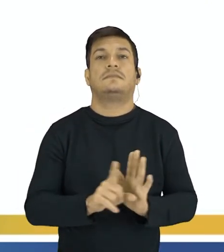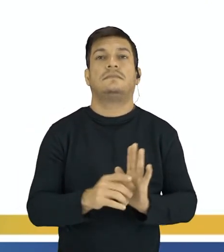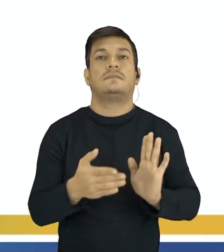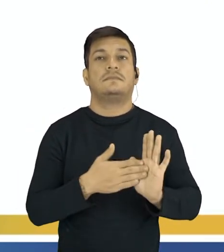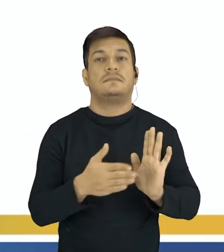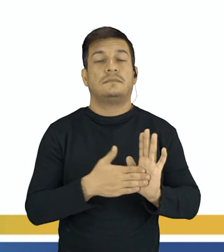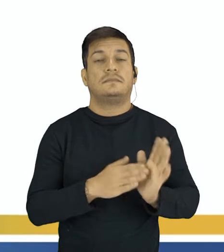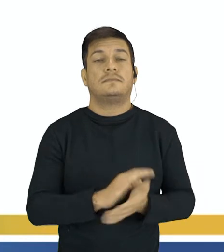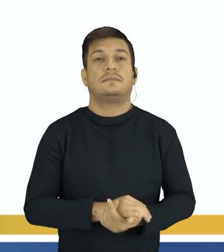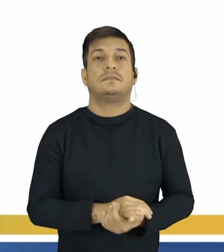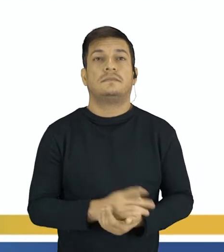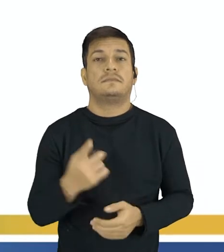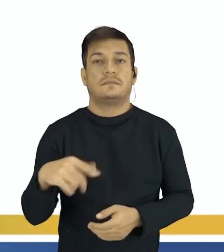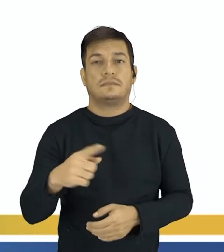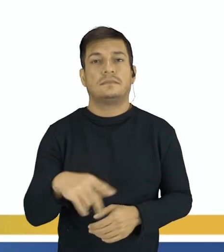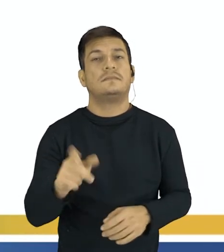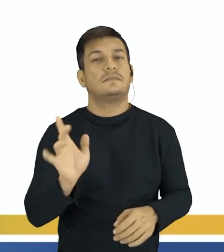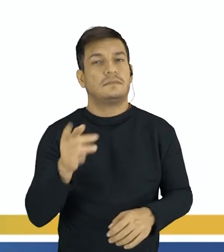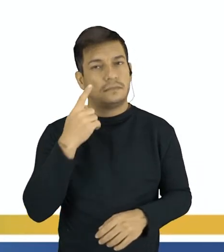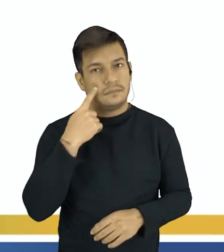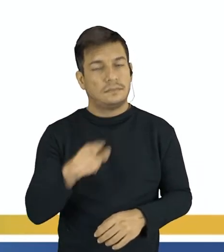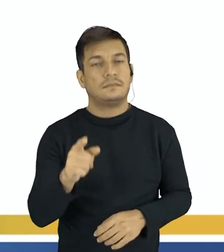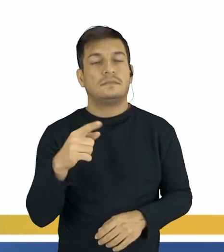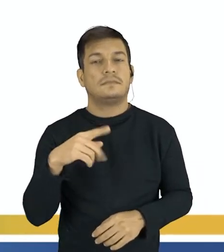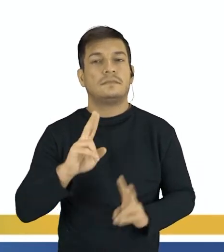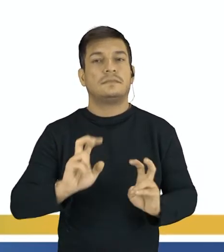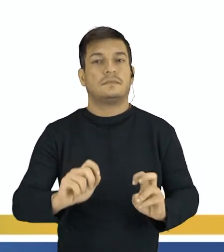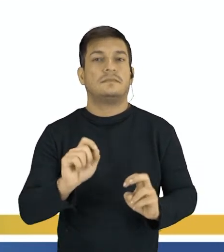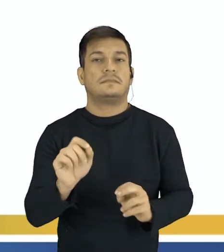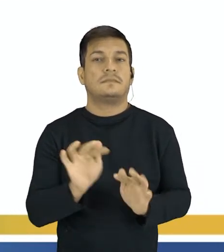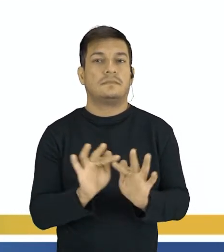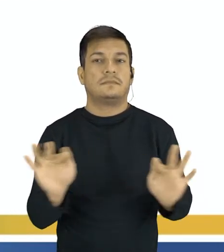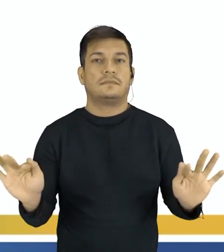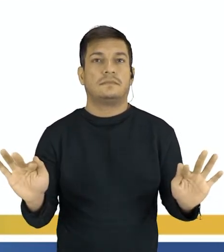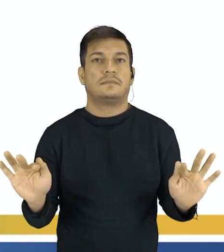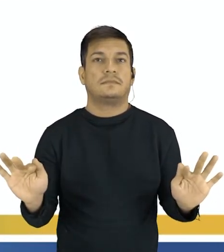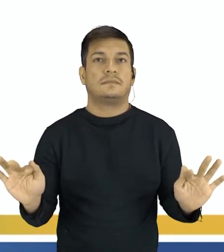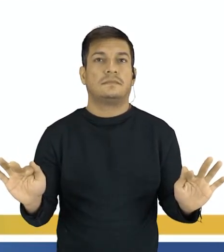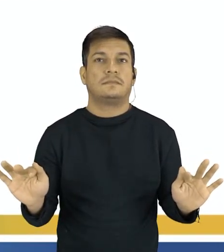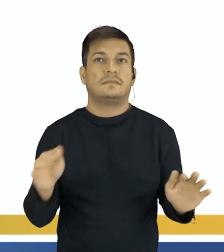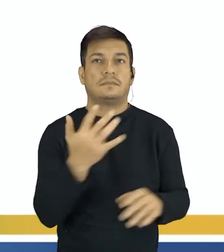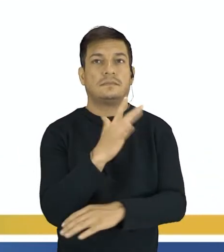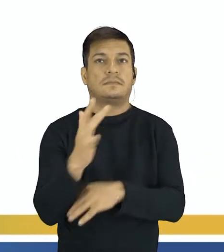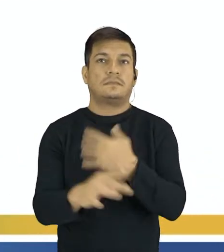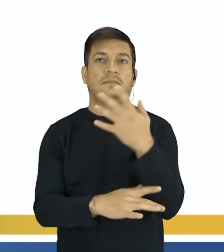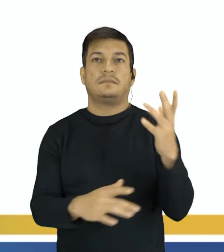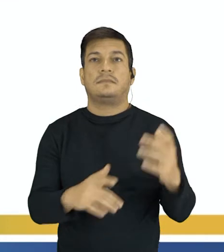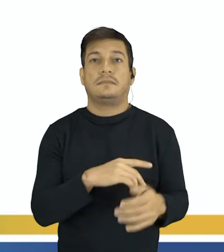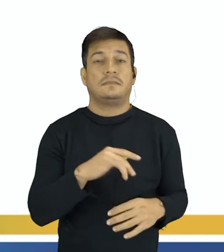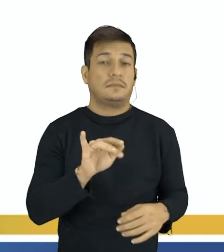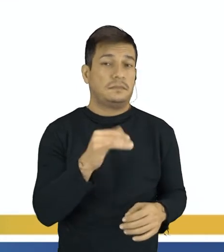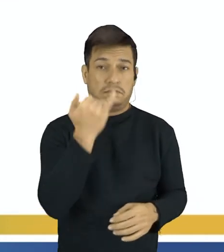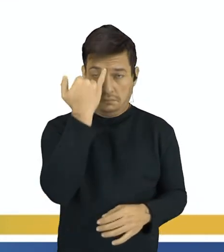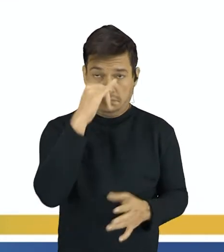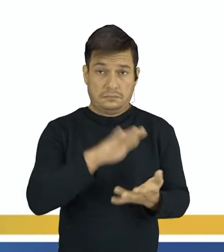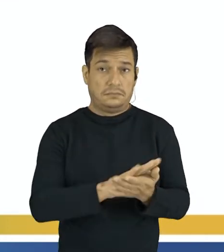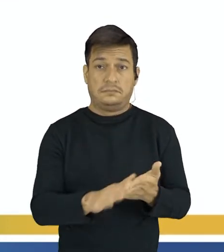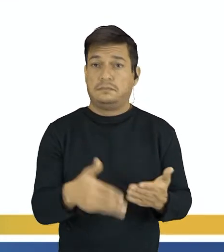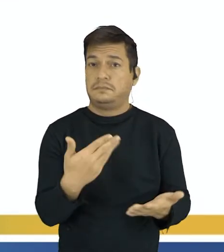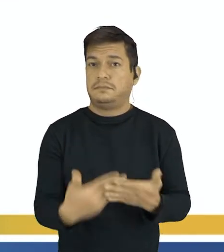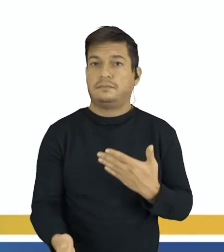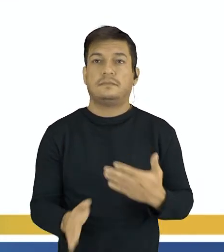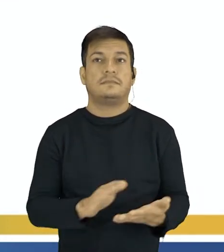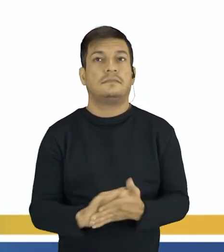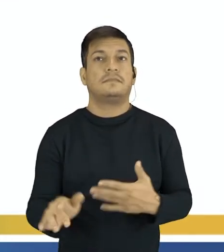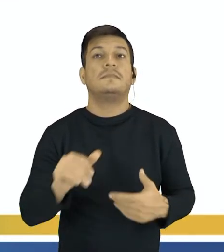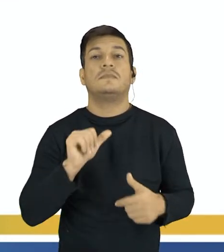propôs essa lei. Vocês certamente já devem ter escutado essa frase dele. Na natureza nada se cria, nada se perde,